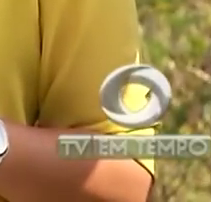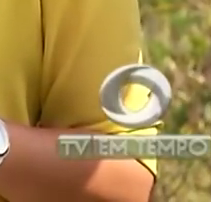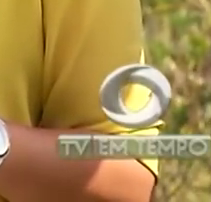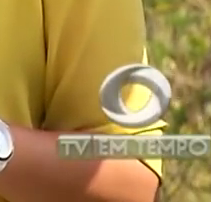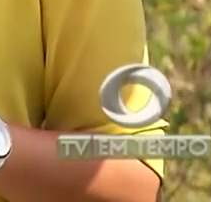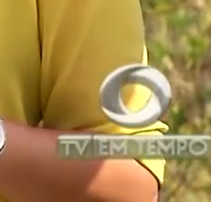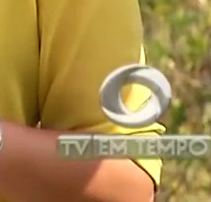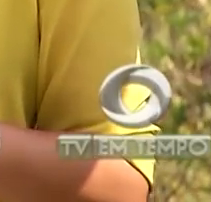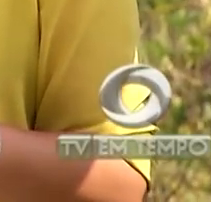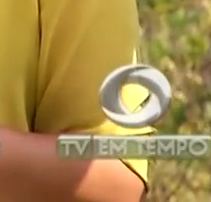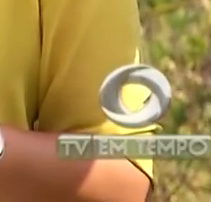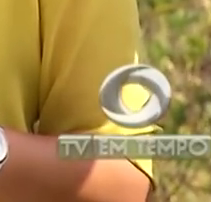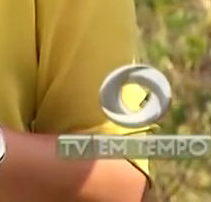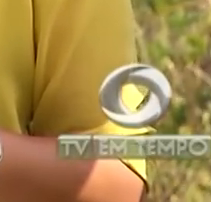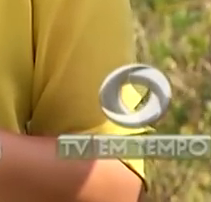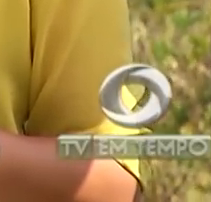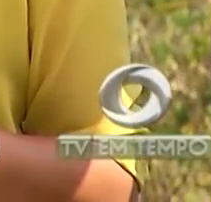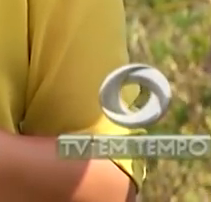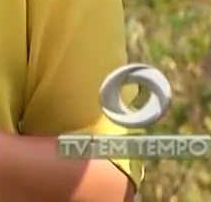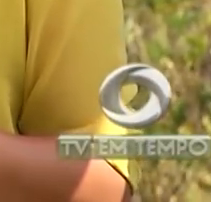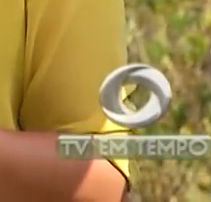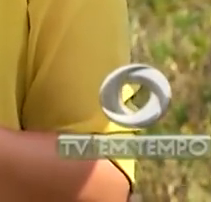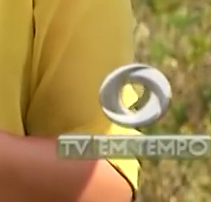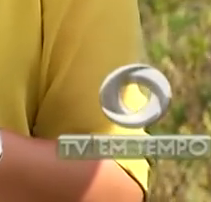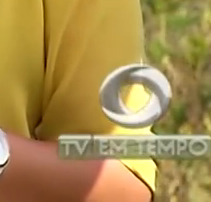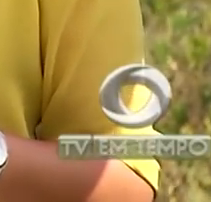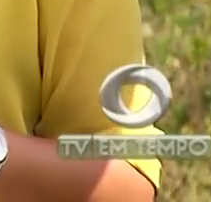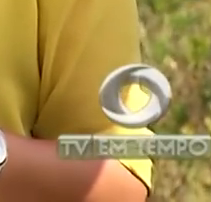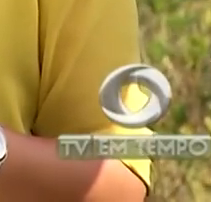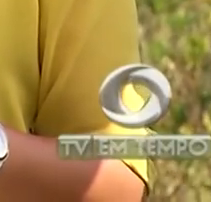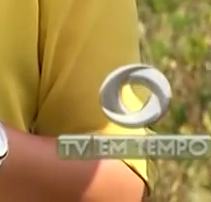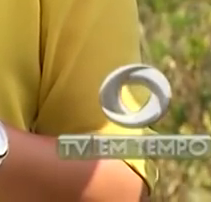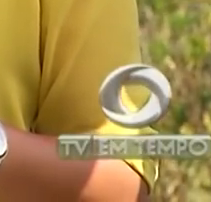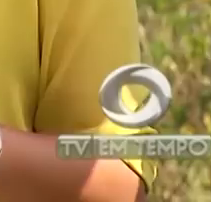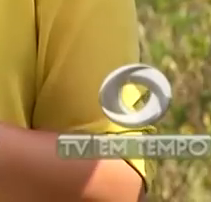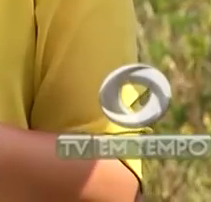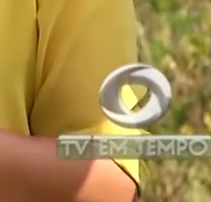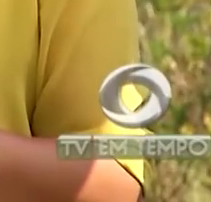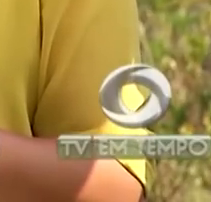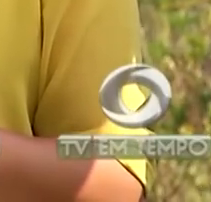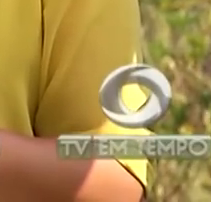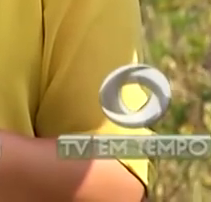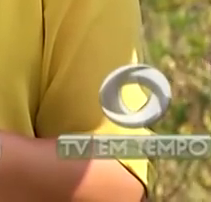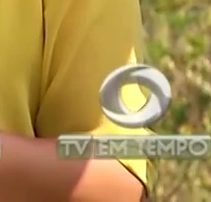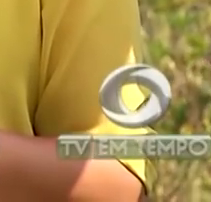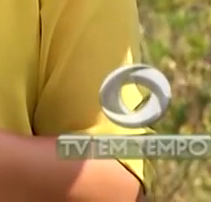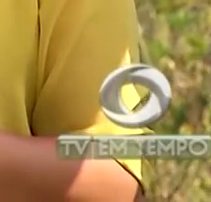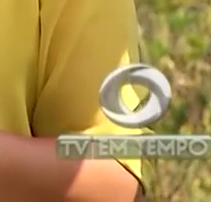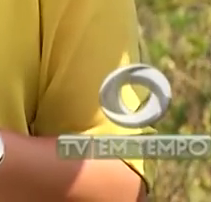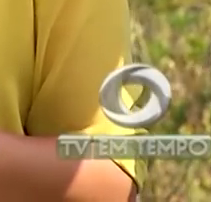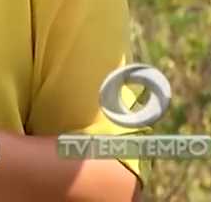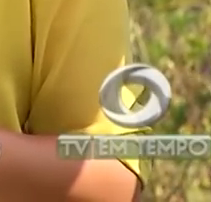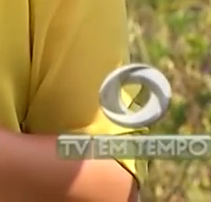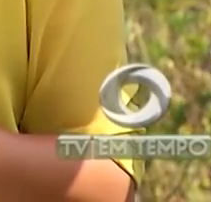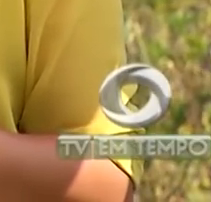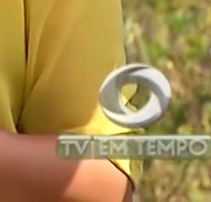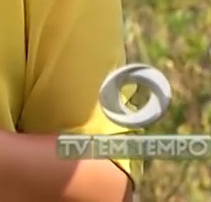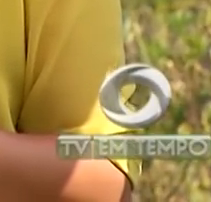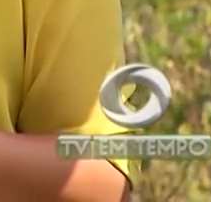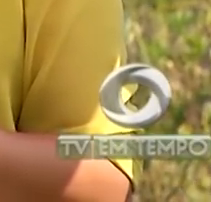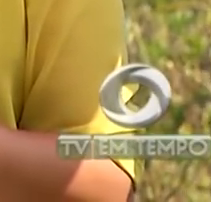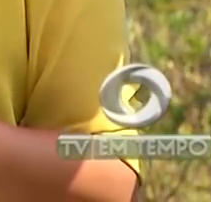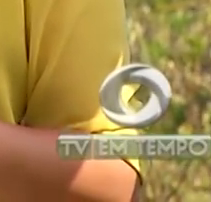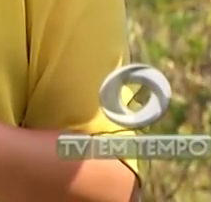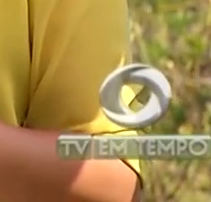Fora da capital, longe da agitação da cidade, a rotina também mudou. A falta de segurança é um dos principais